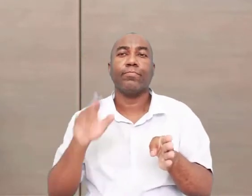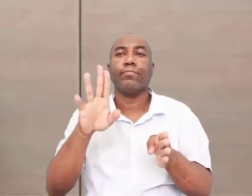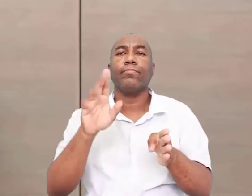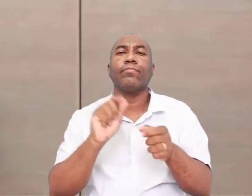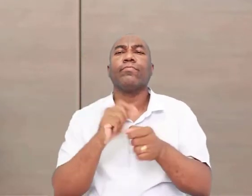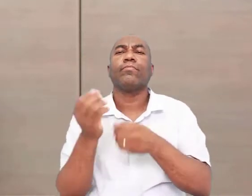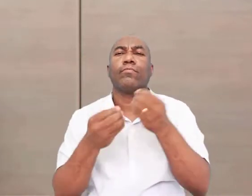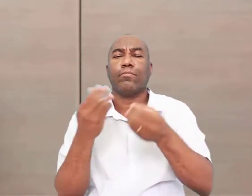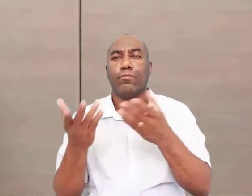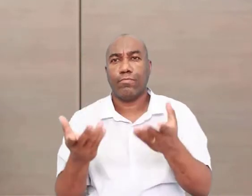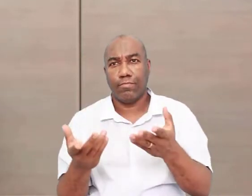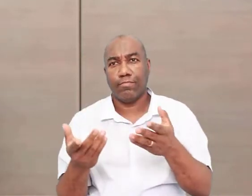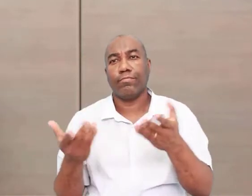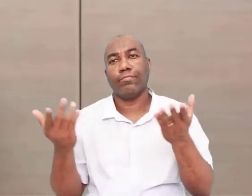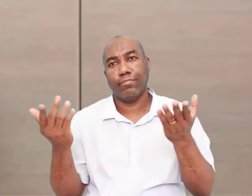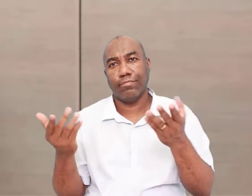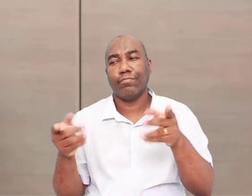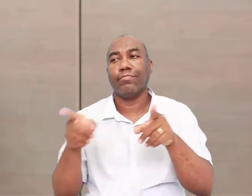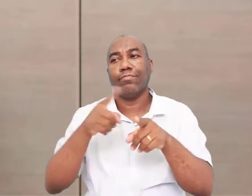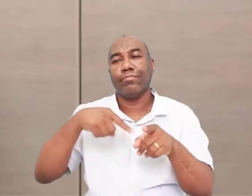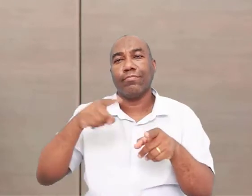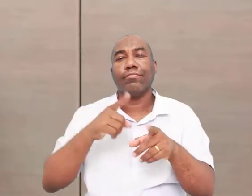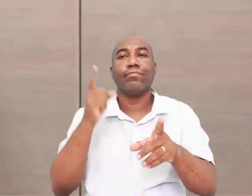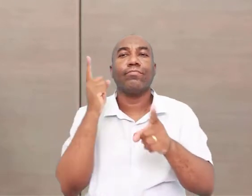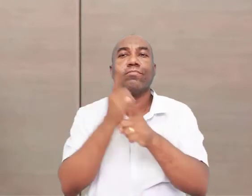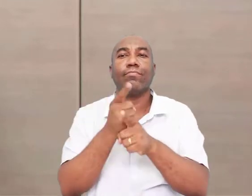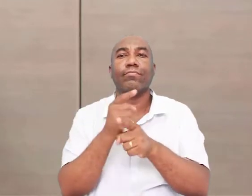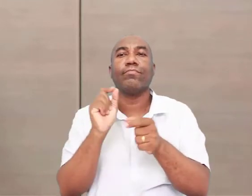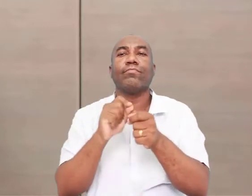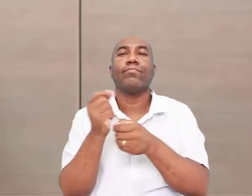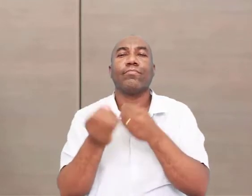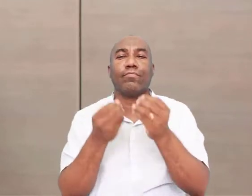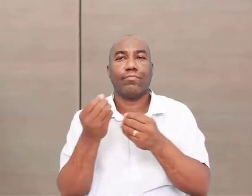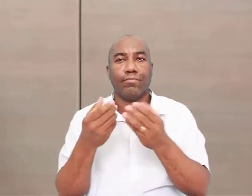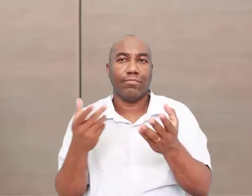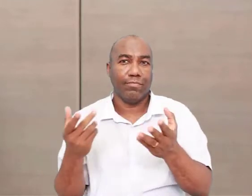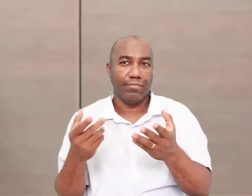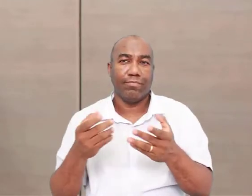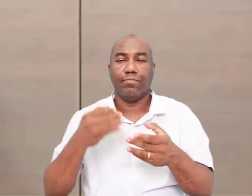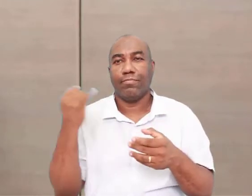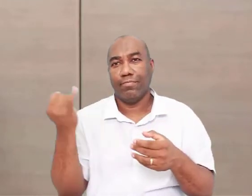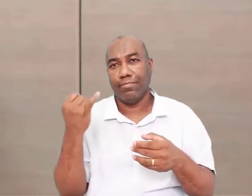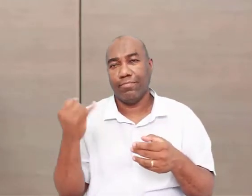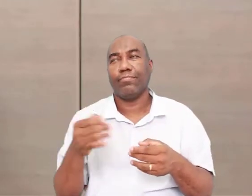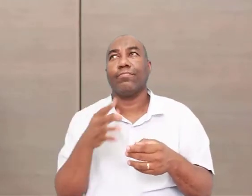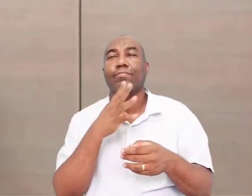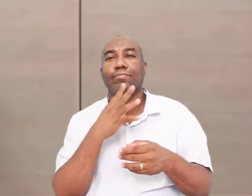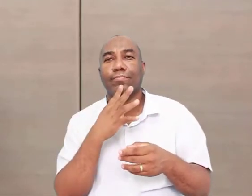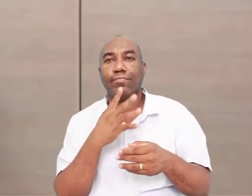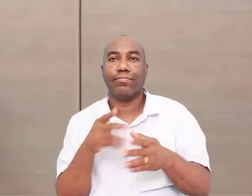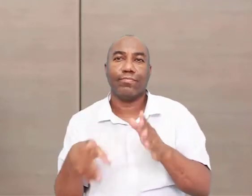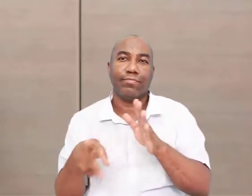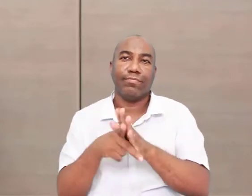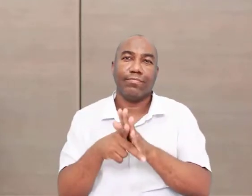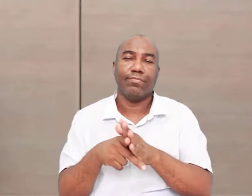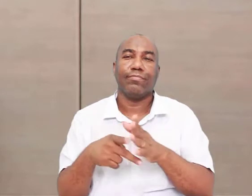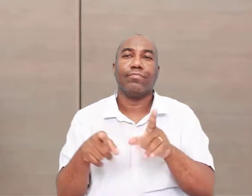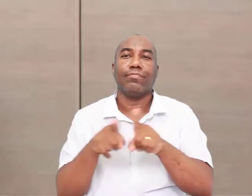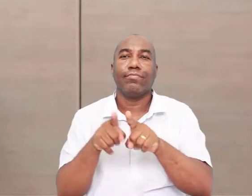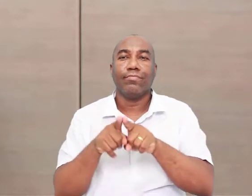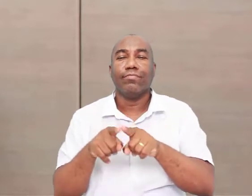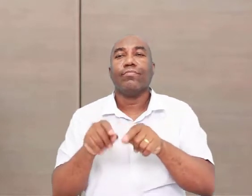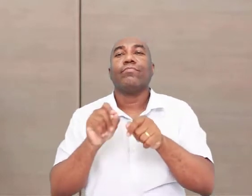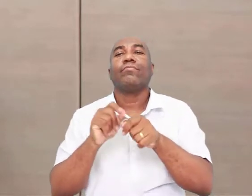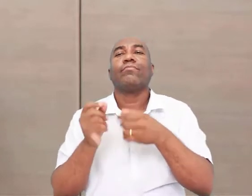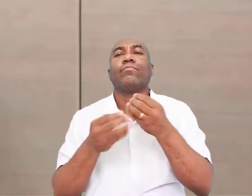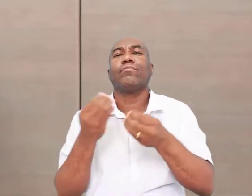longo, né? Em que os nossos ancestrais estavam se transformando, transformando o ambiente, né? Nessa fase aqui é